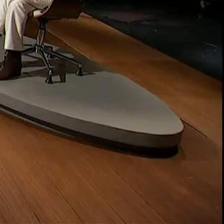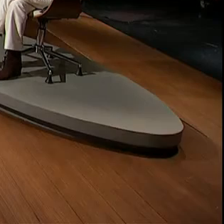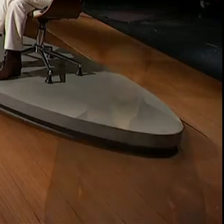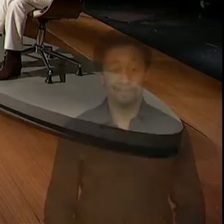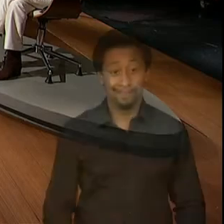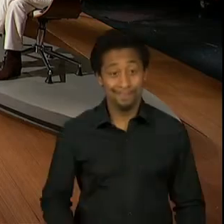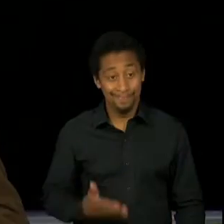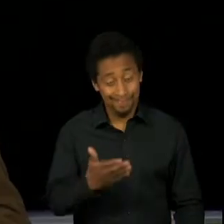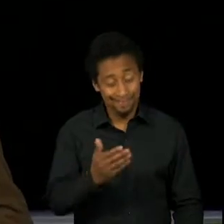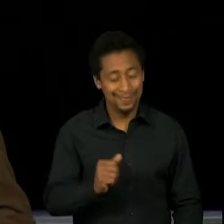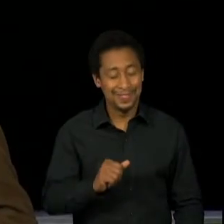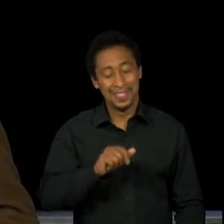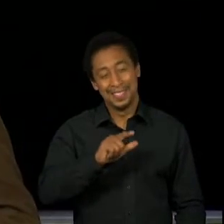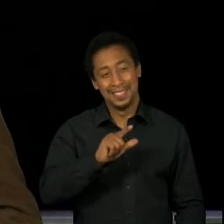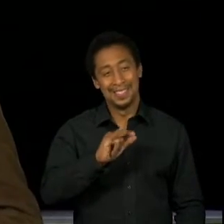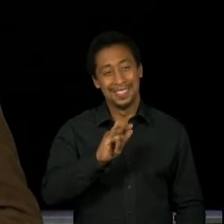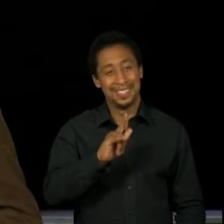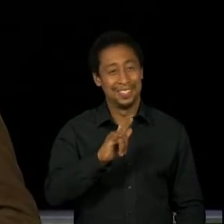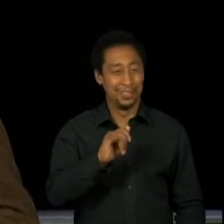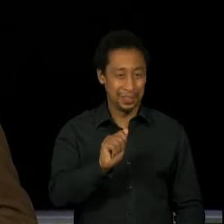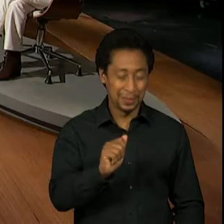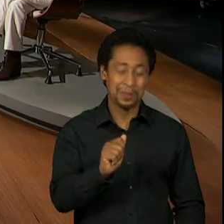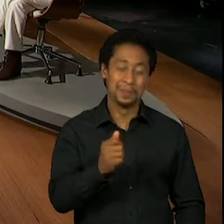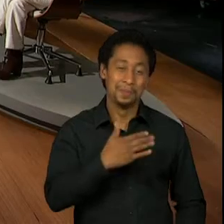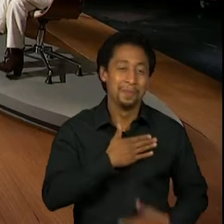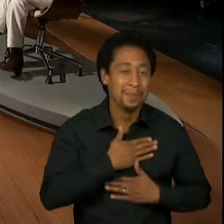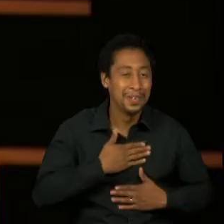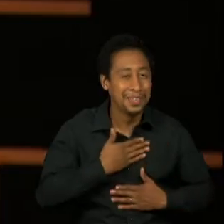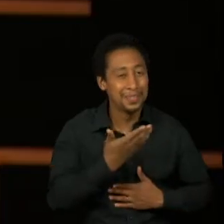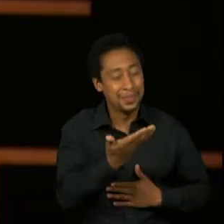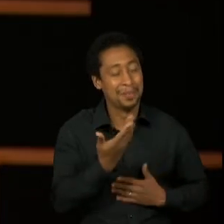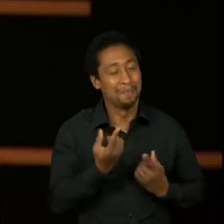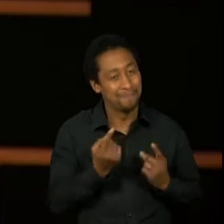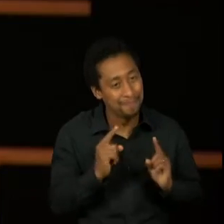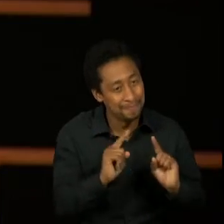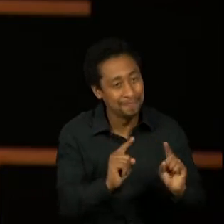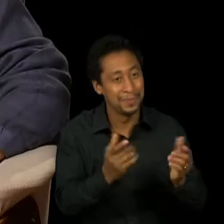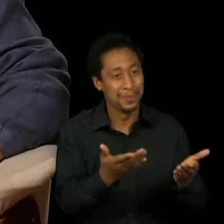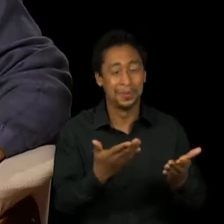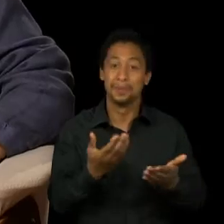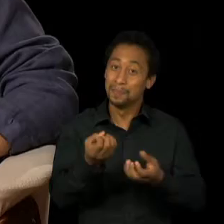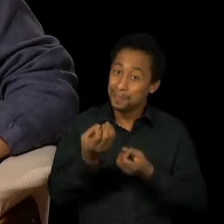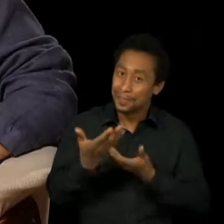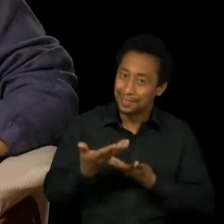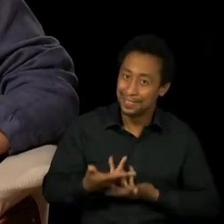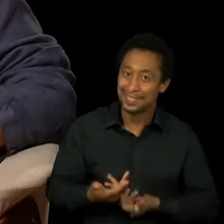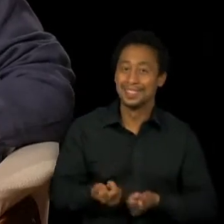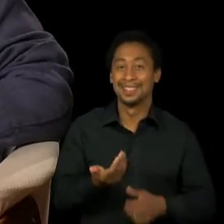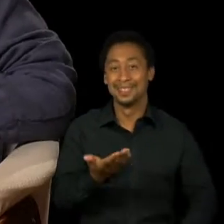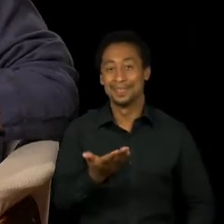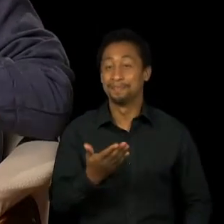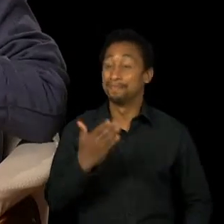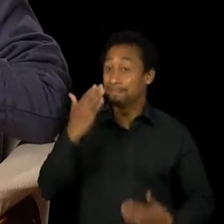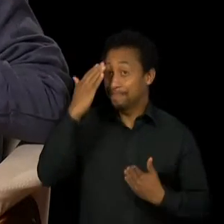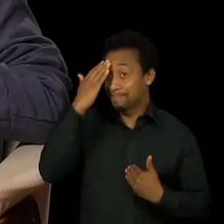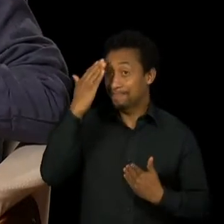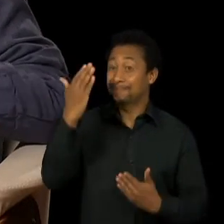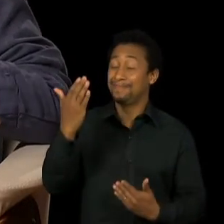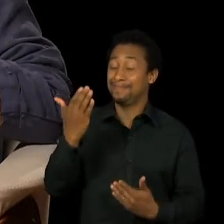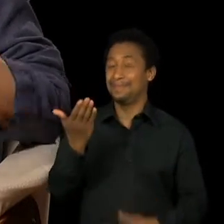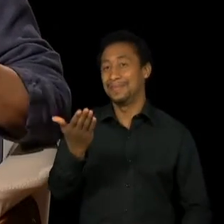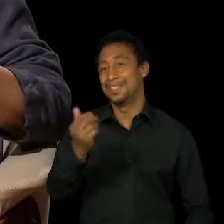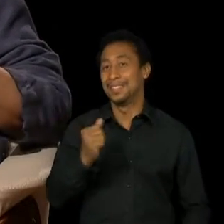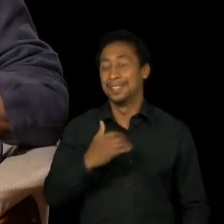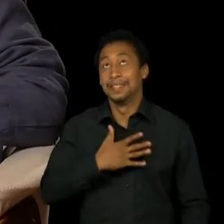Lígia Cortez, um prazer recebê-la no programa. Seja muito bem-vinda. Muito obrigada, muito obrigada, Cris, Atílio.